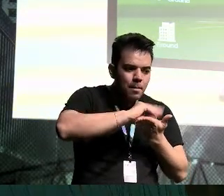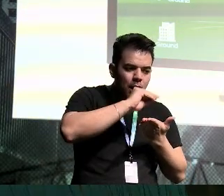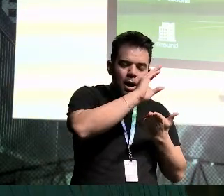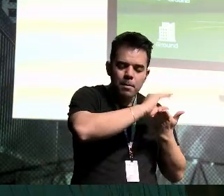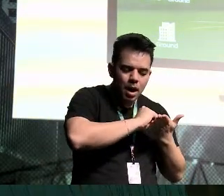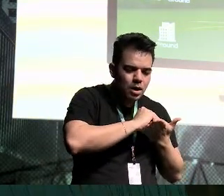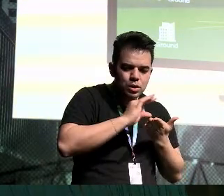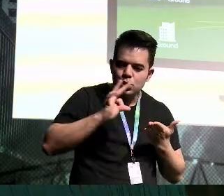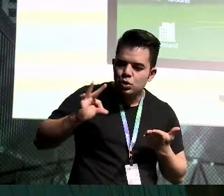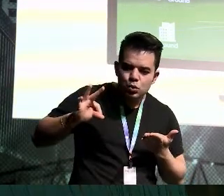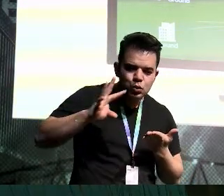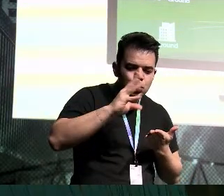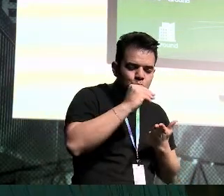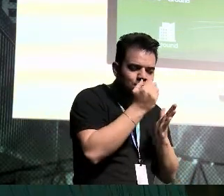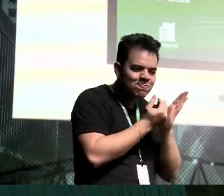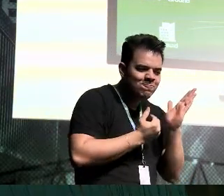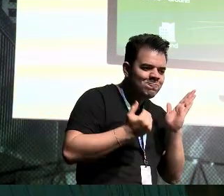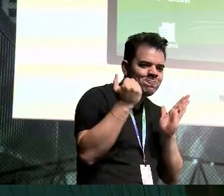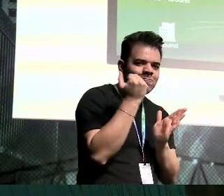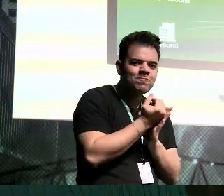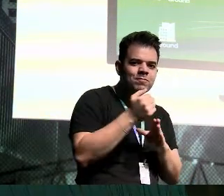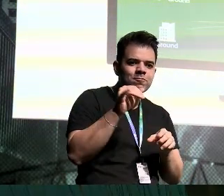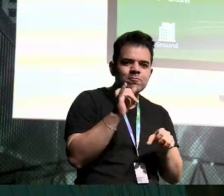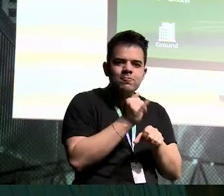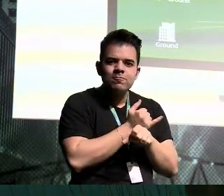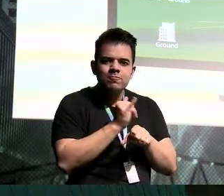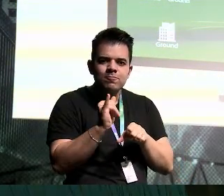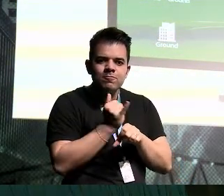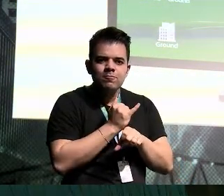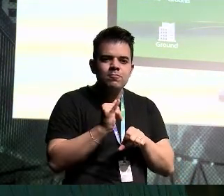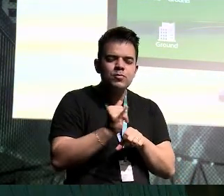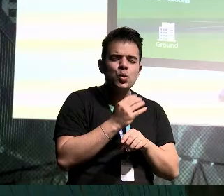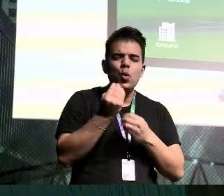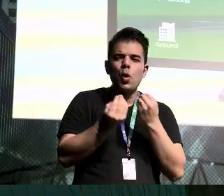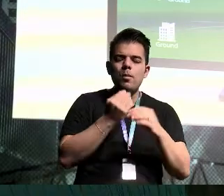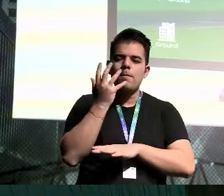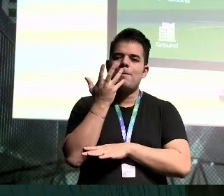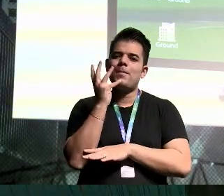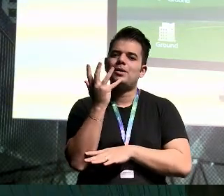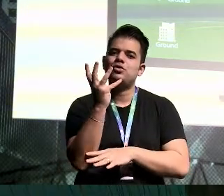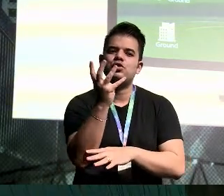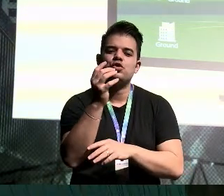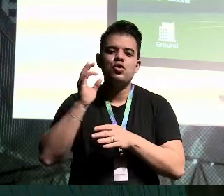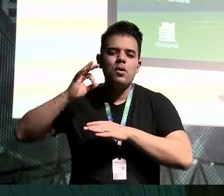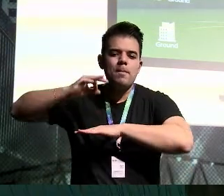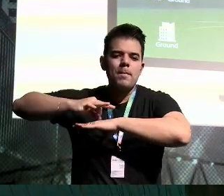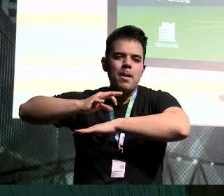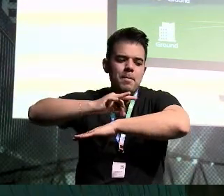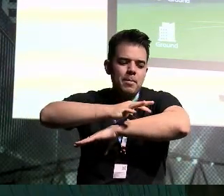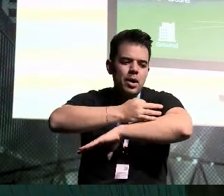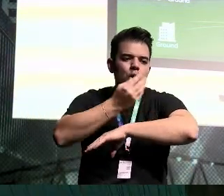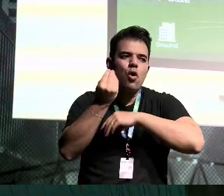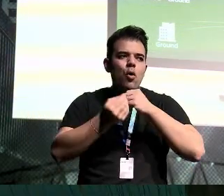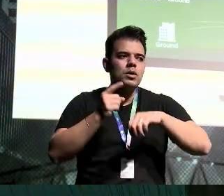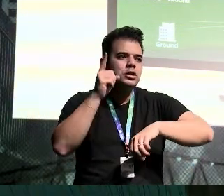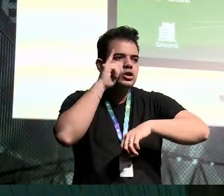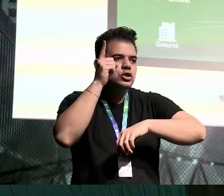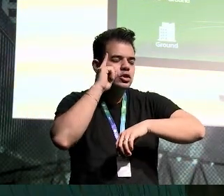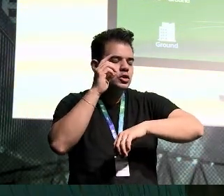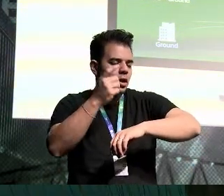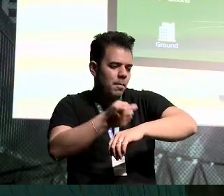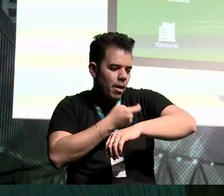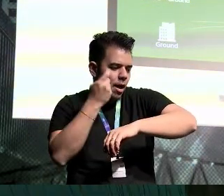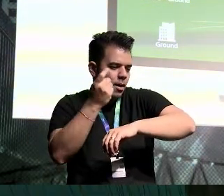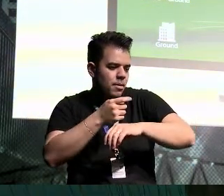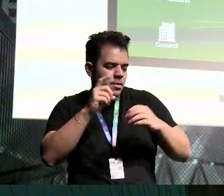Alavancando ou otimizando, otimizando época de plantio, otimizando quando colher, otimizando qual equipamento eu